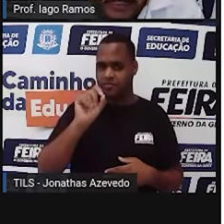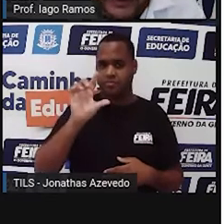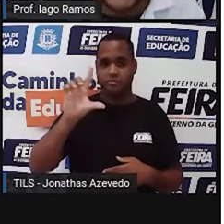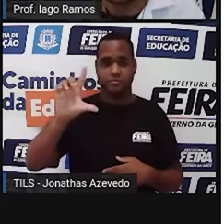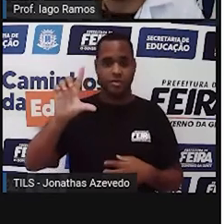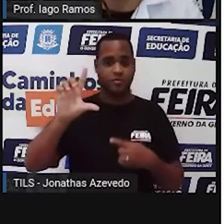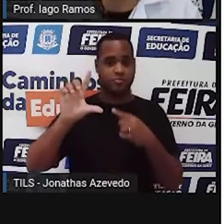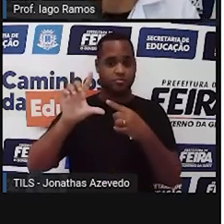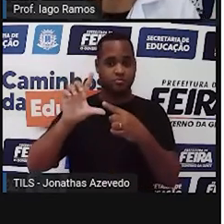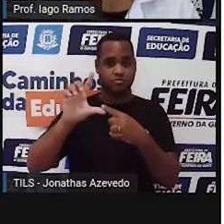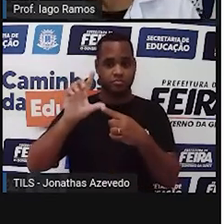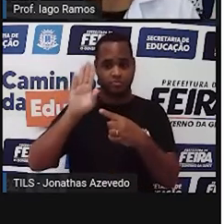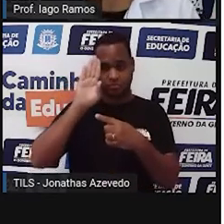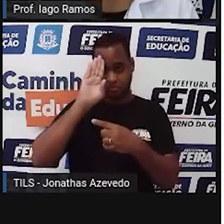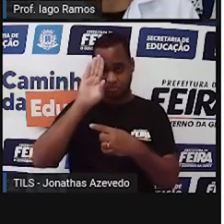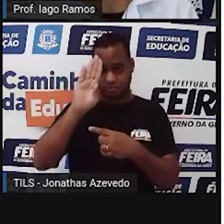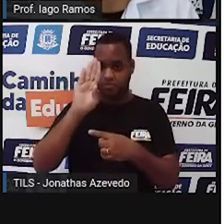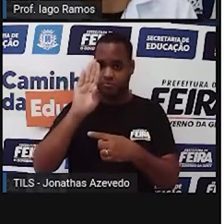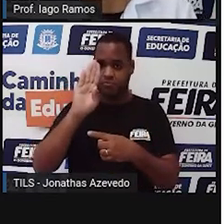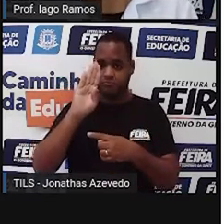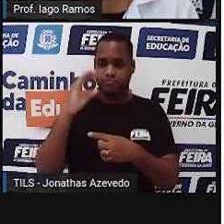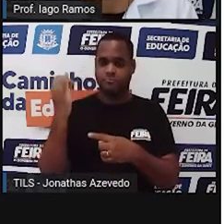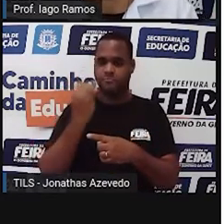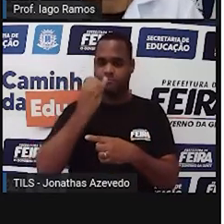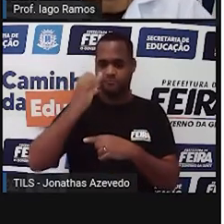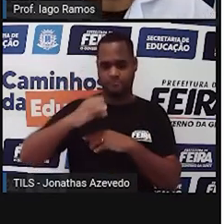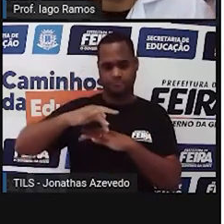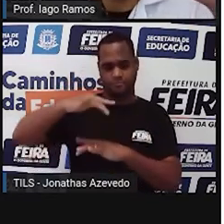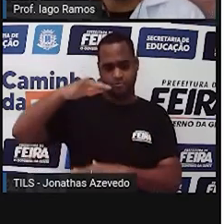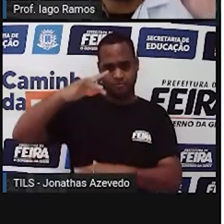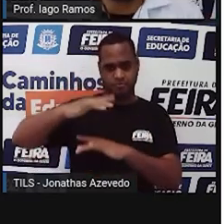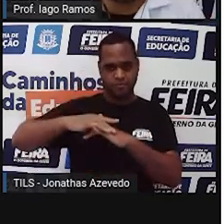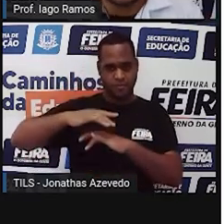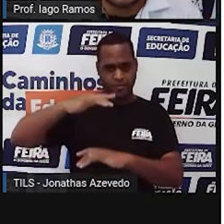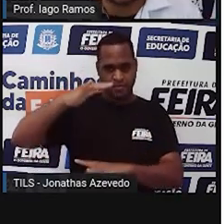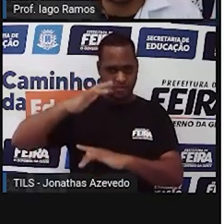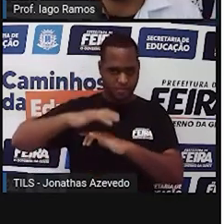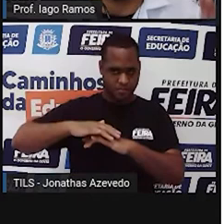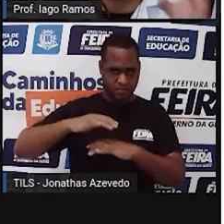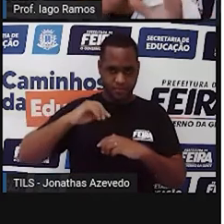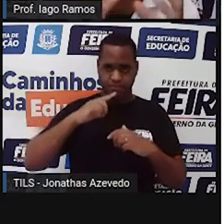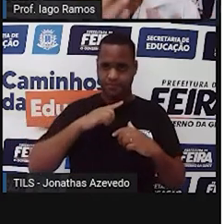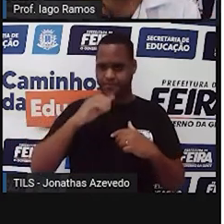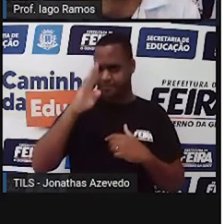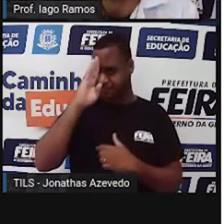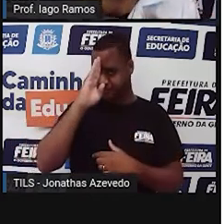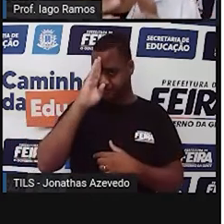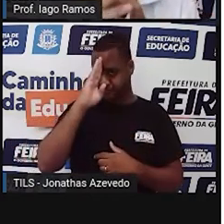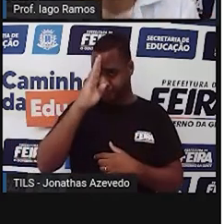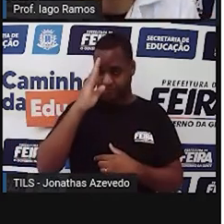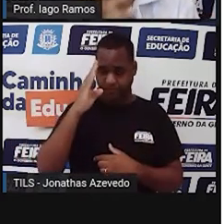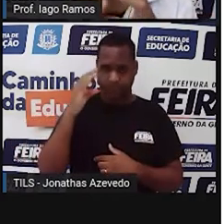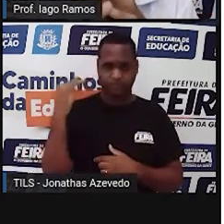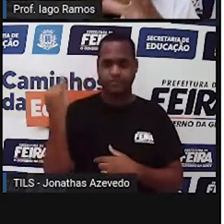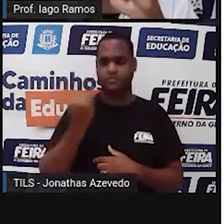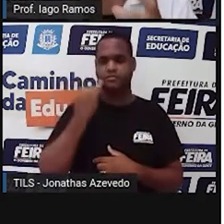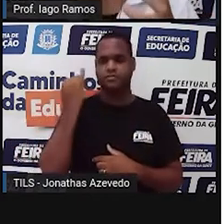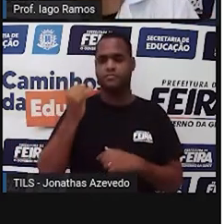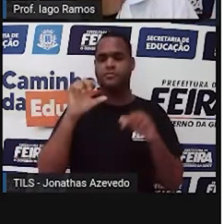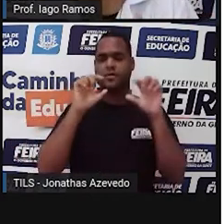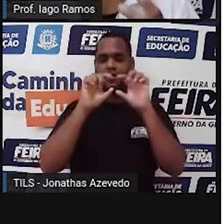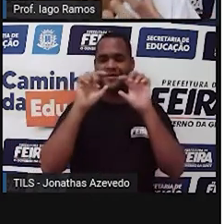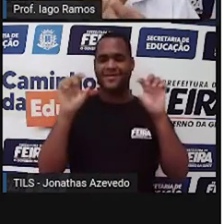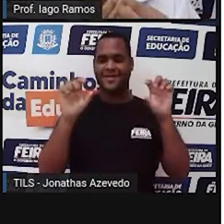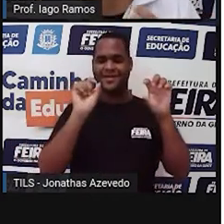litro é a unidade padrão para capacidade? Falou de capacidade, o padrão é a gente descobrir